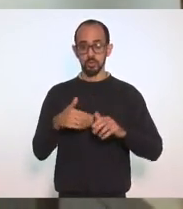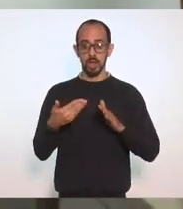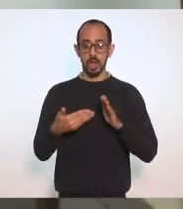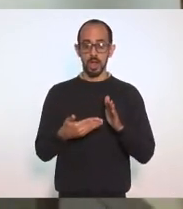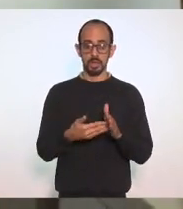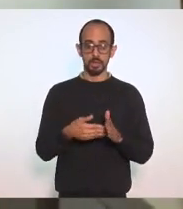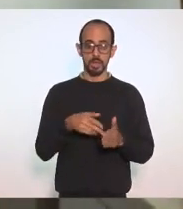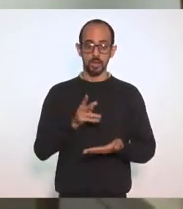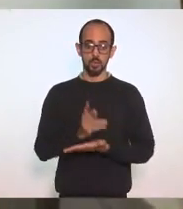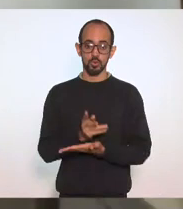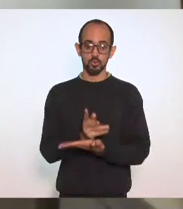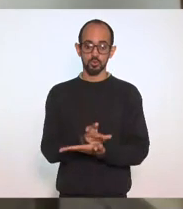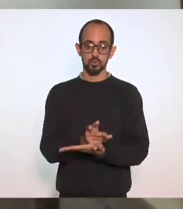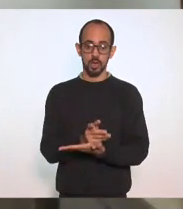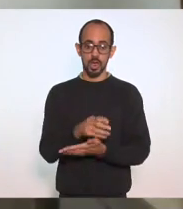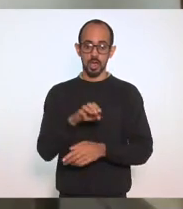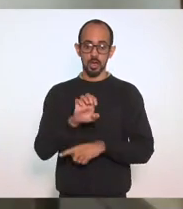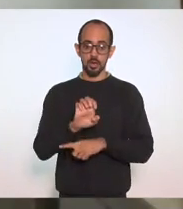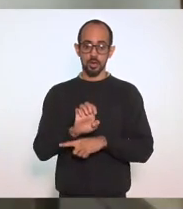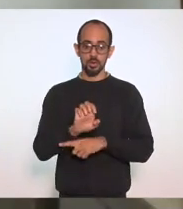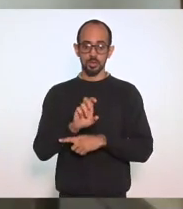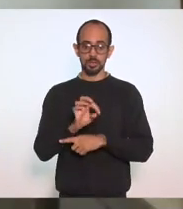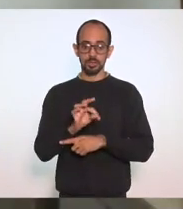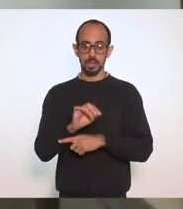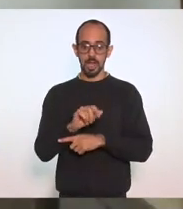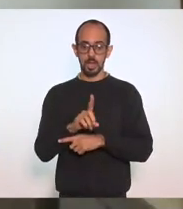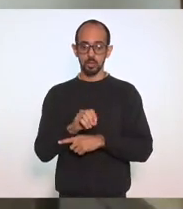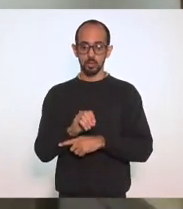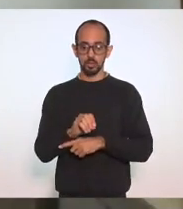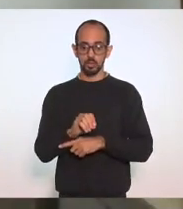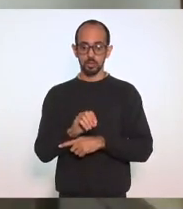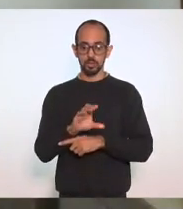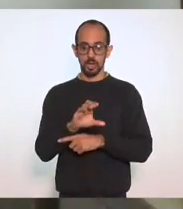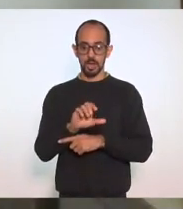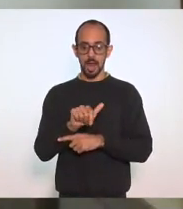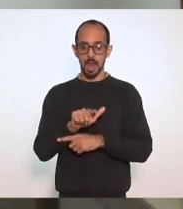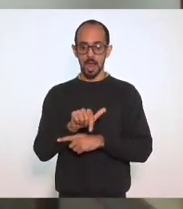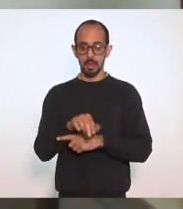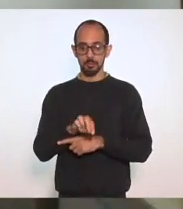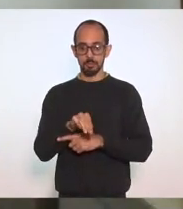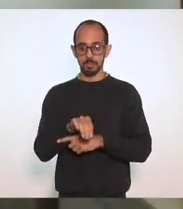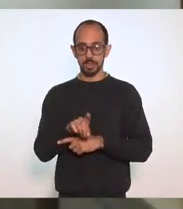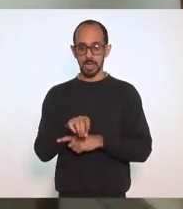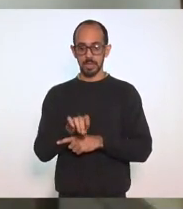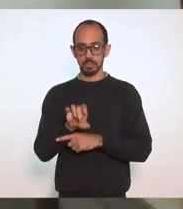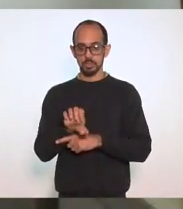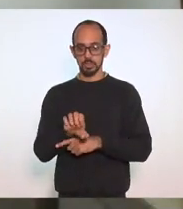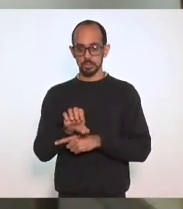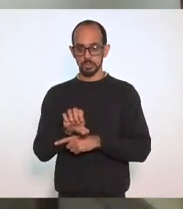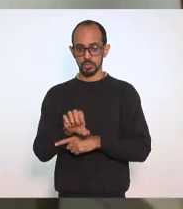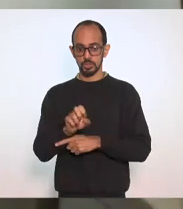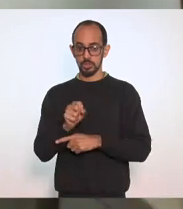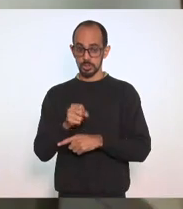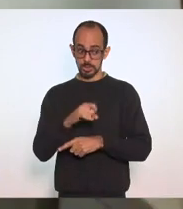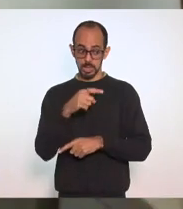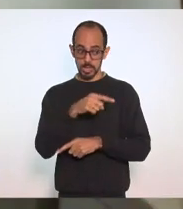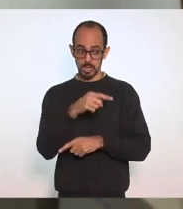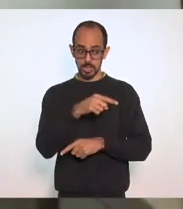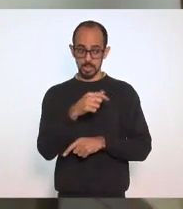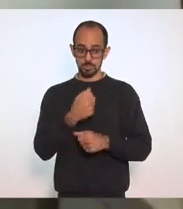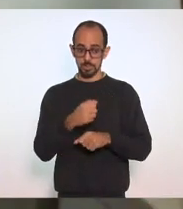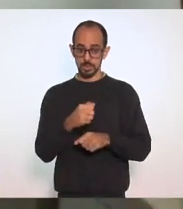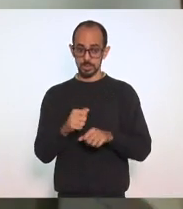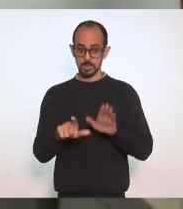Estado de Calamidade Pública. Ora, se o Estado de Calamidade Pública tem que ser referendado por lei, não é